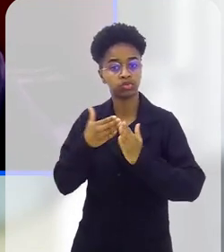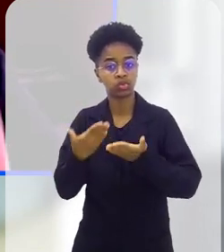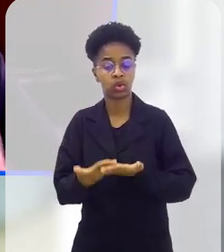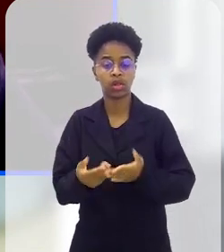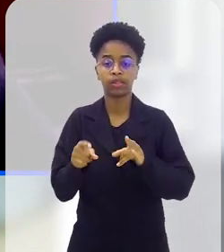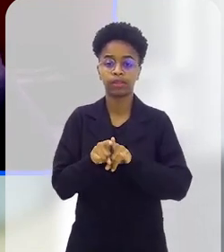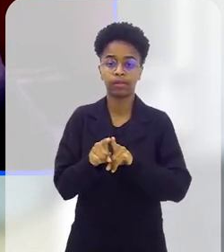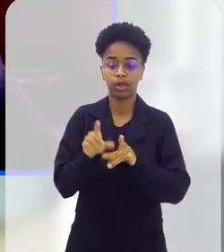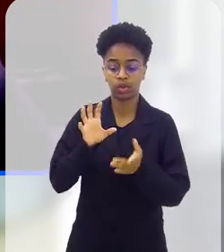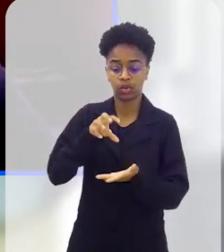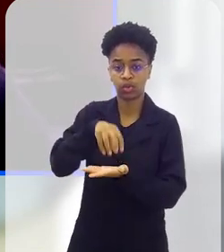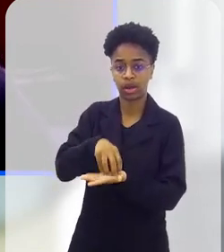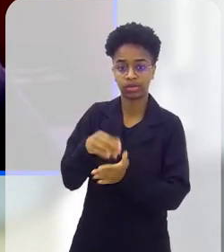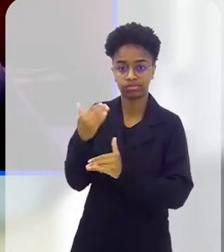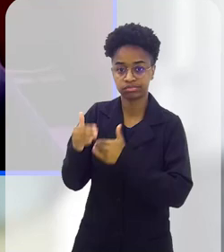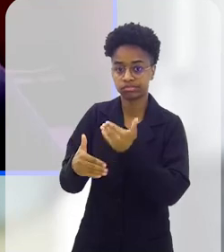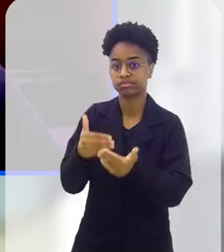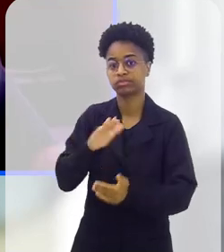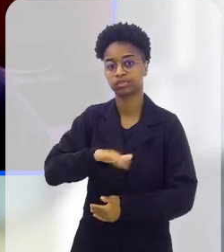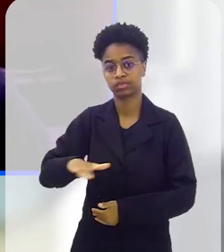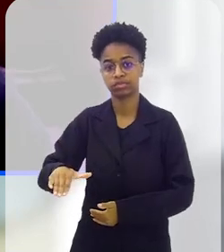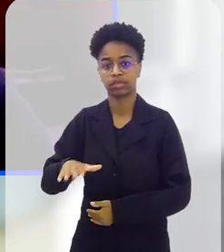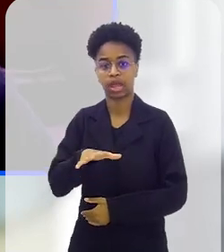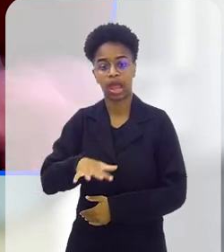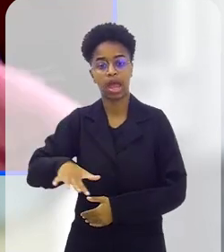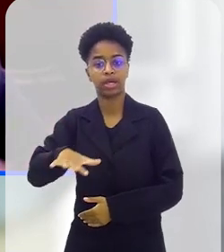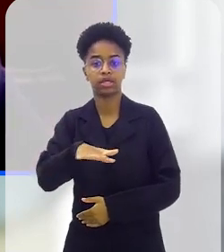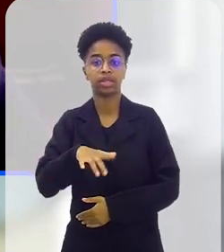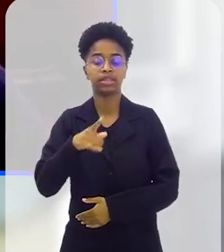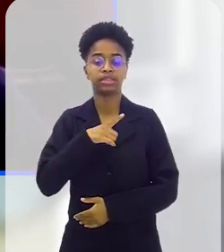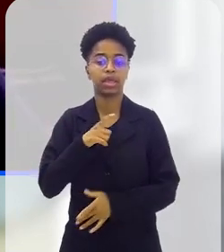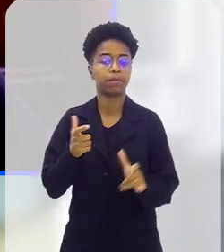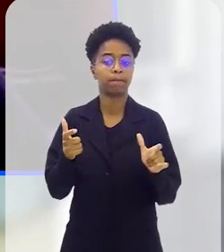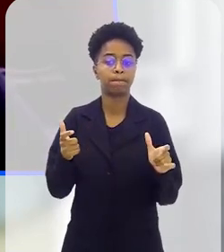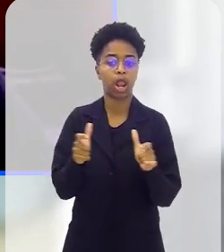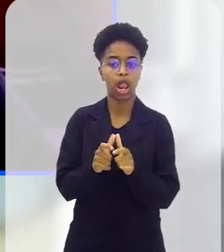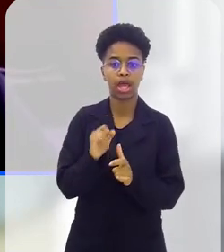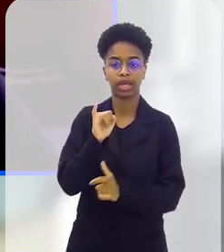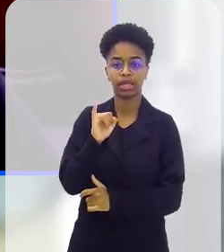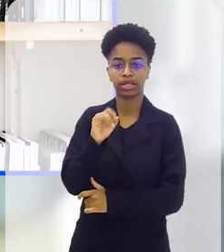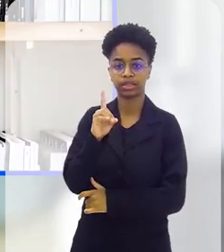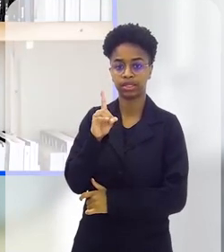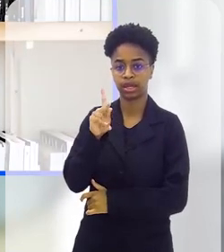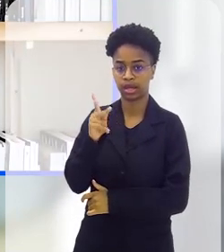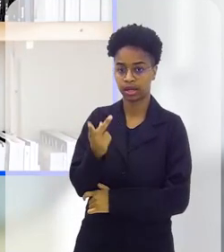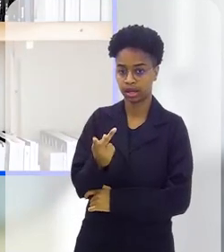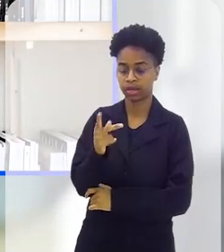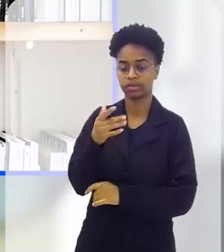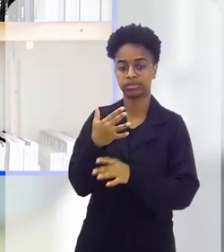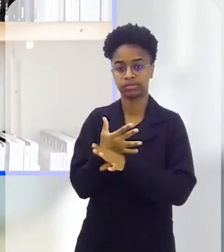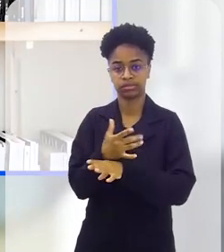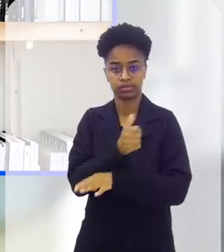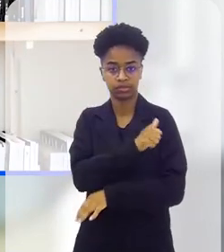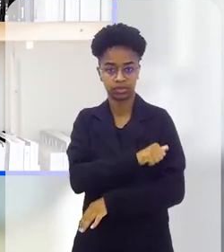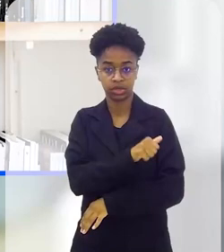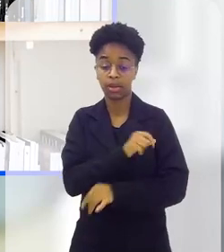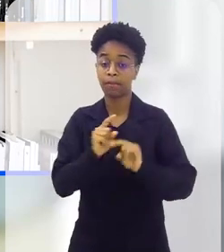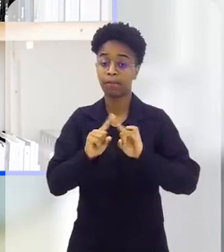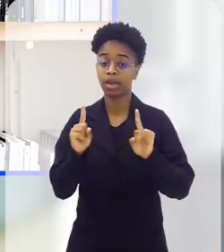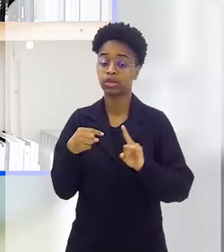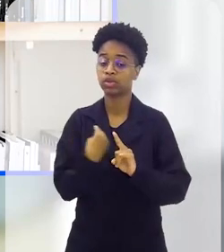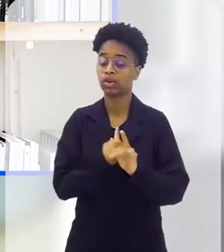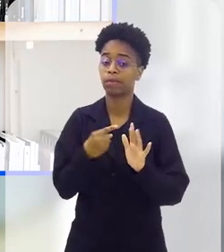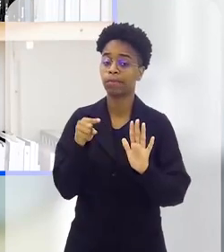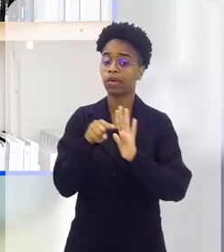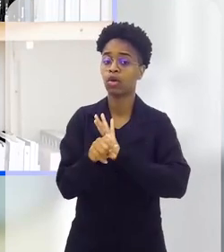escolas ou dos espaços de desenvolvimento infantil dessas regiões que têm o menor IDH da cidade do Rio de Janeiro. Sim. E a